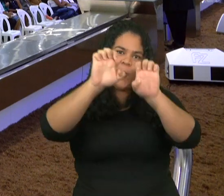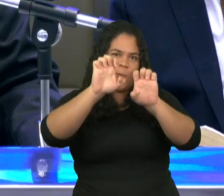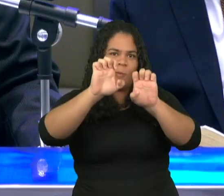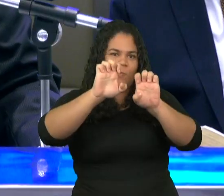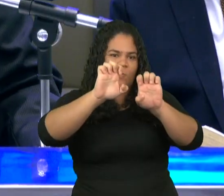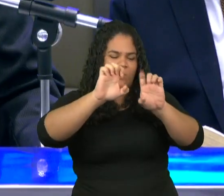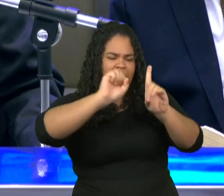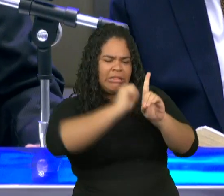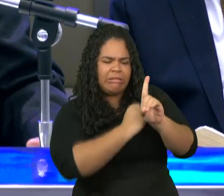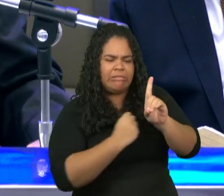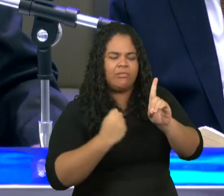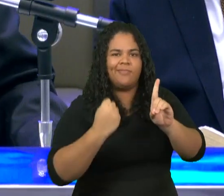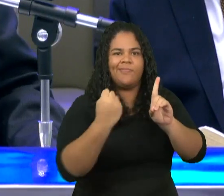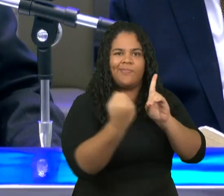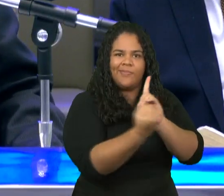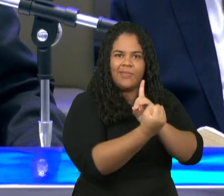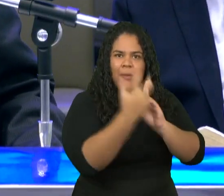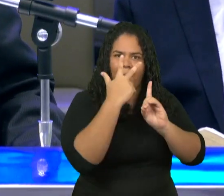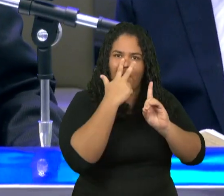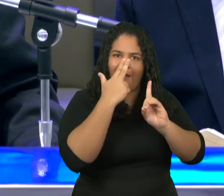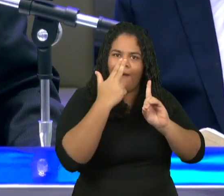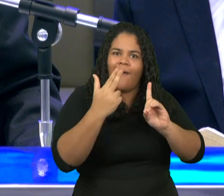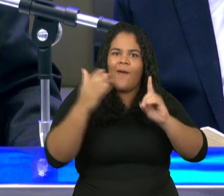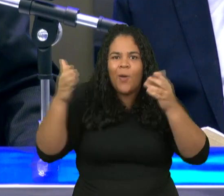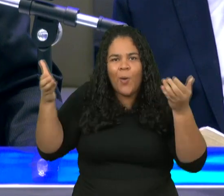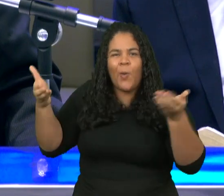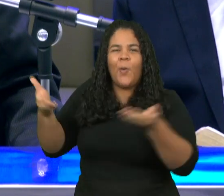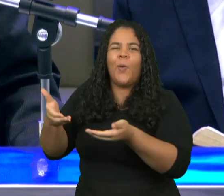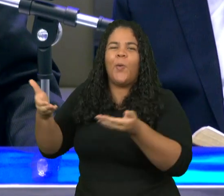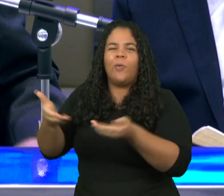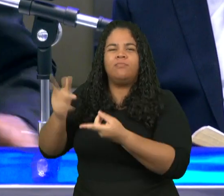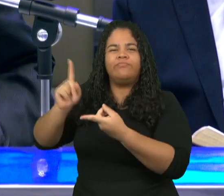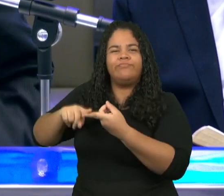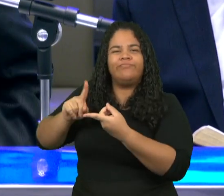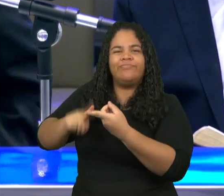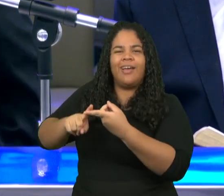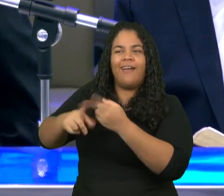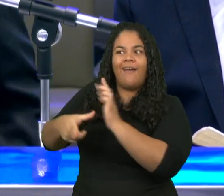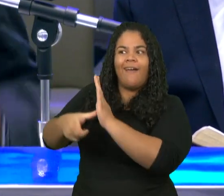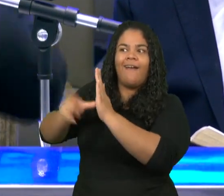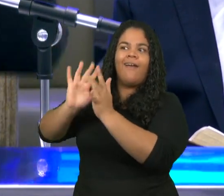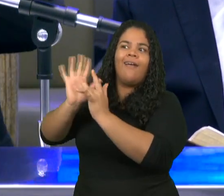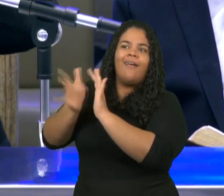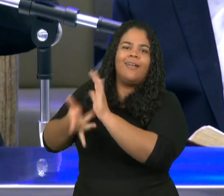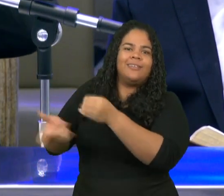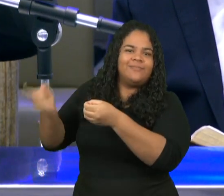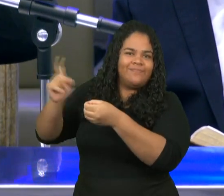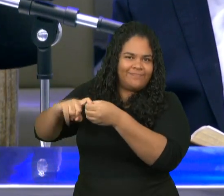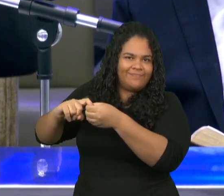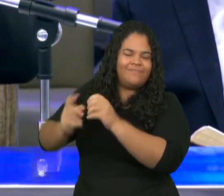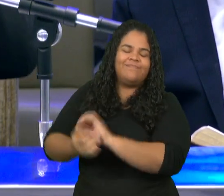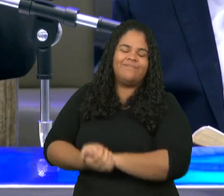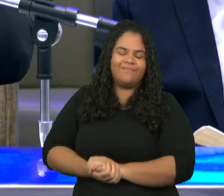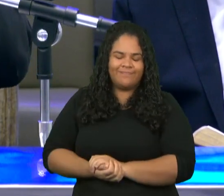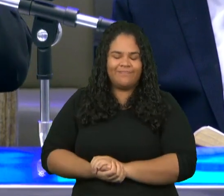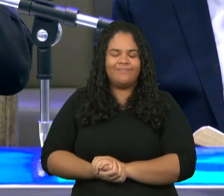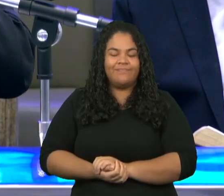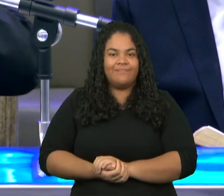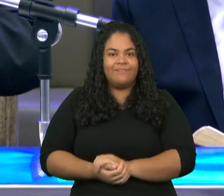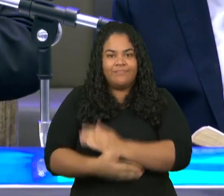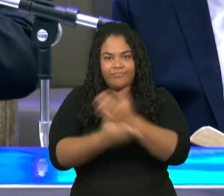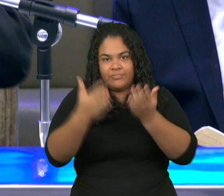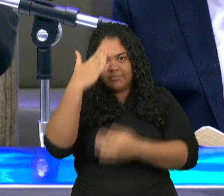e Salvador Jesus Cristo. A Bíblia é